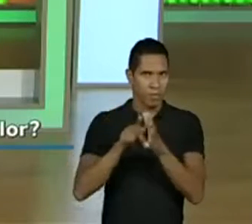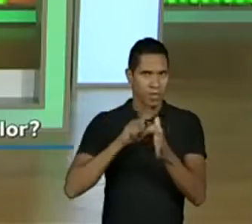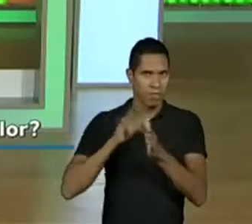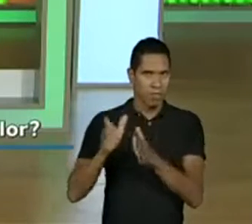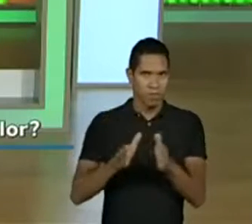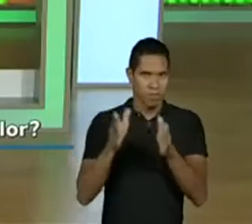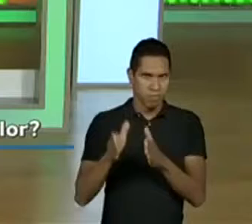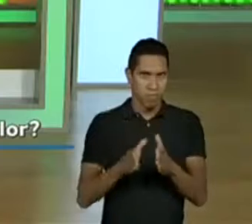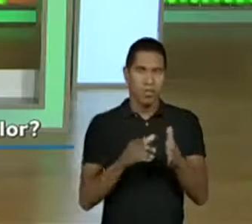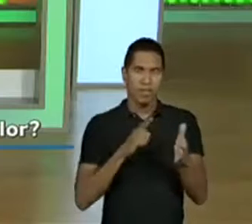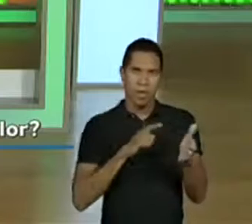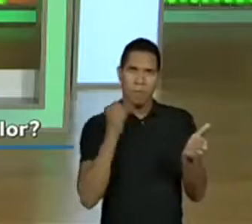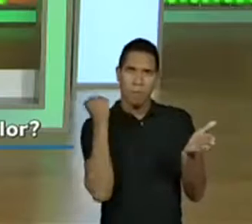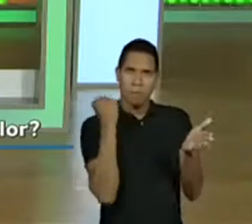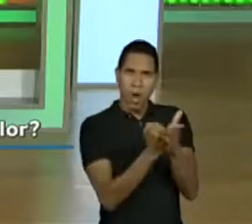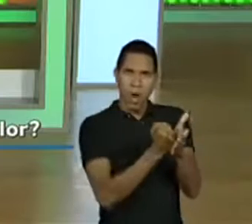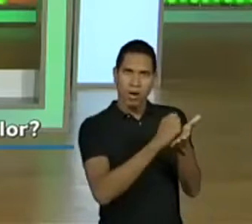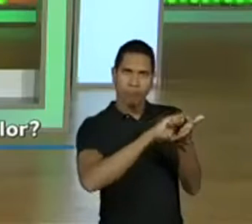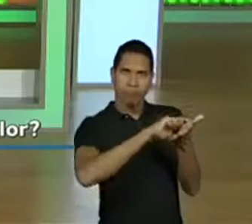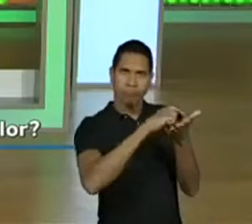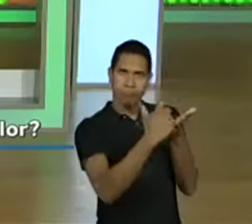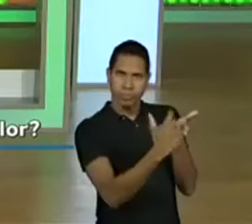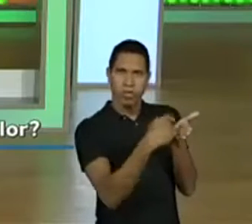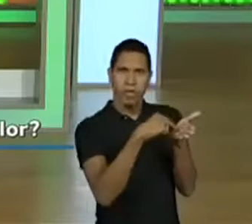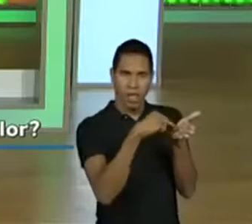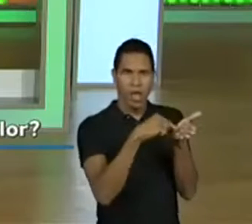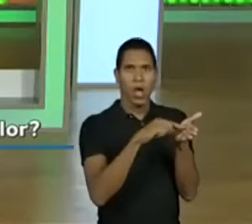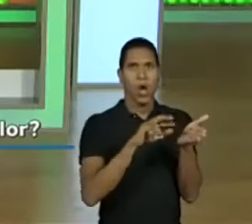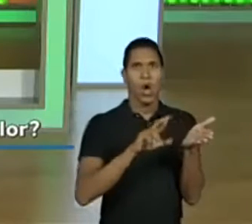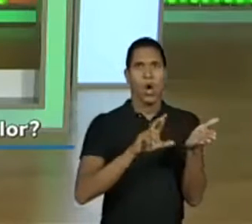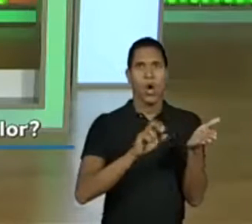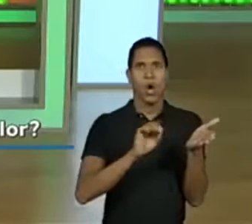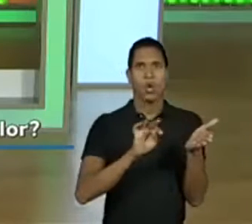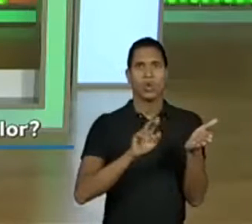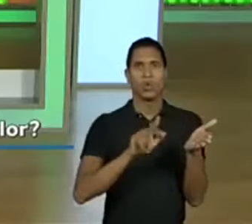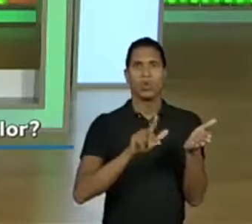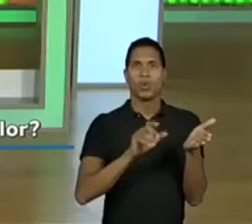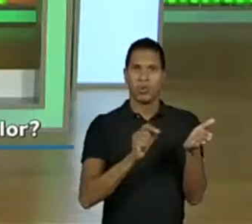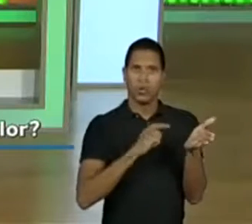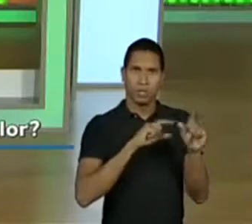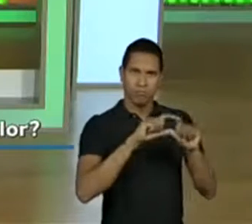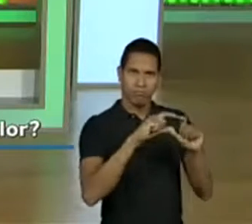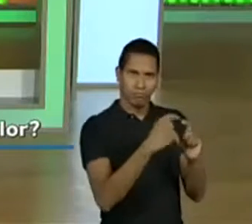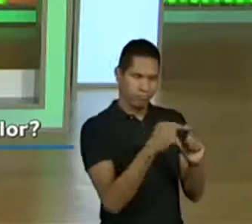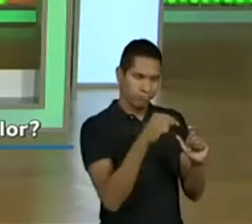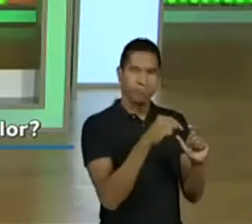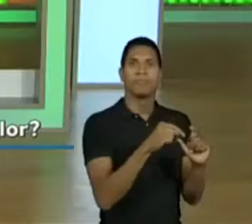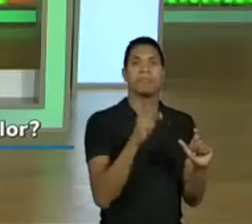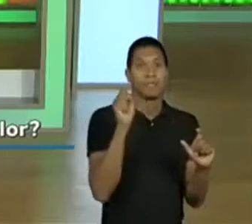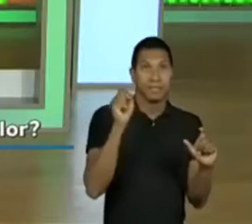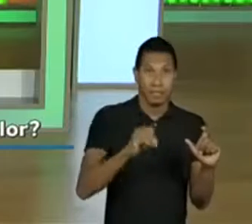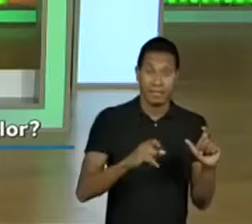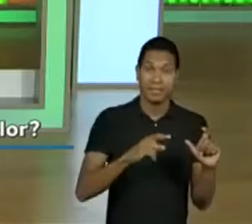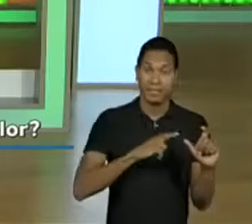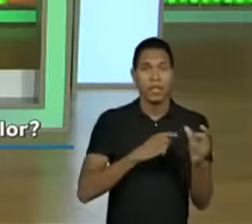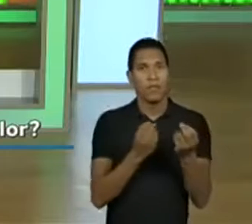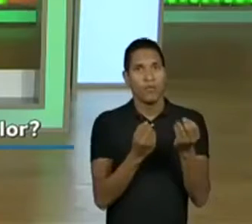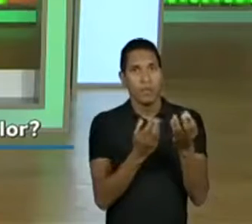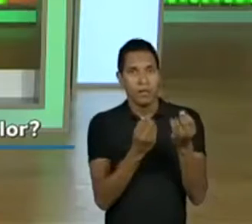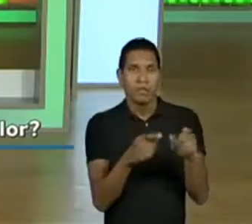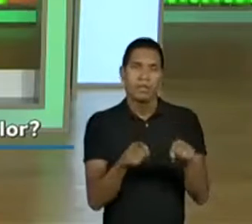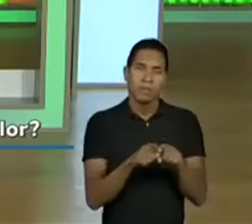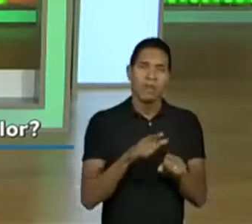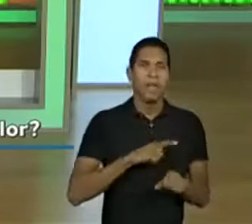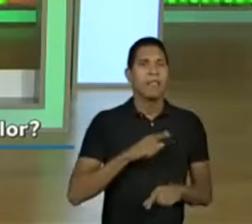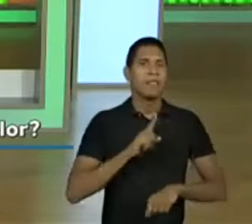desse tipo. E a gente tem ali uma informação a respeito da durabilidade desse produto e da